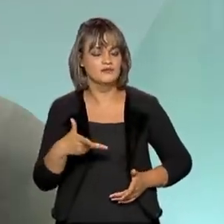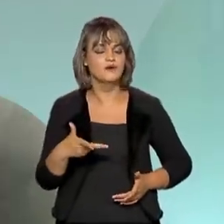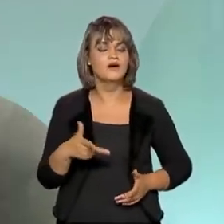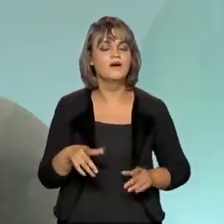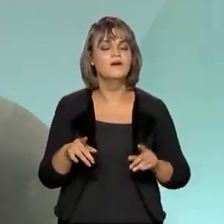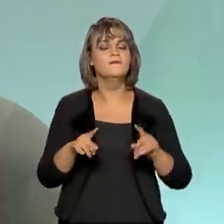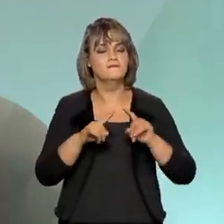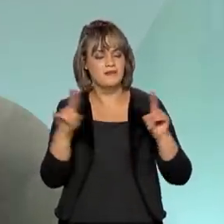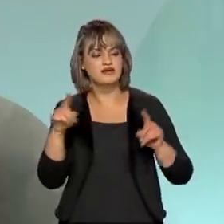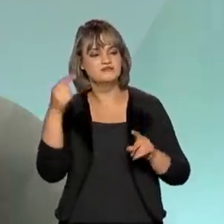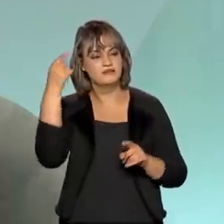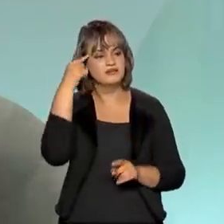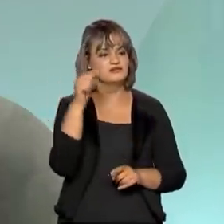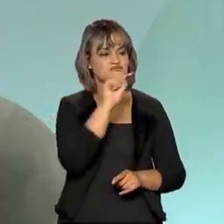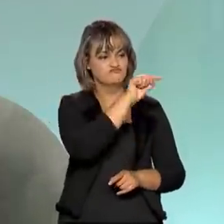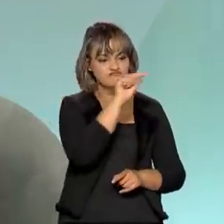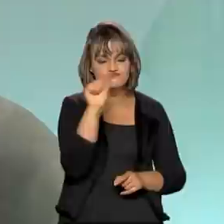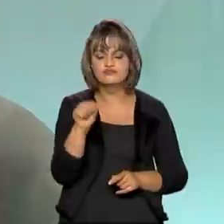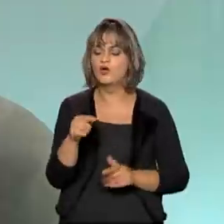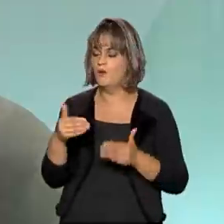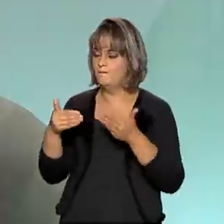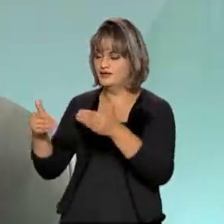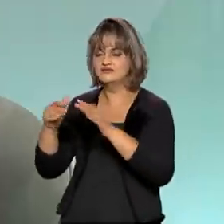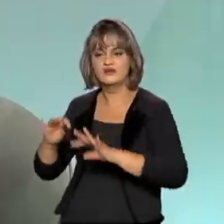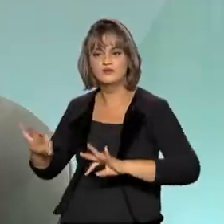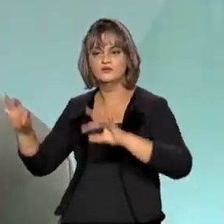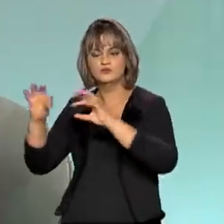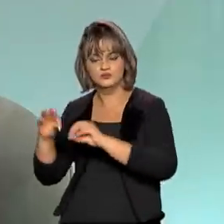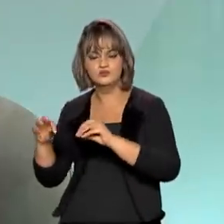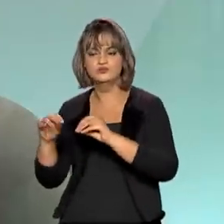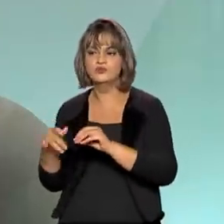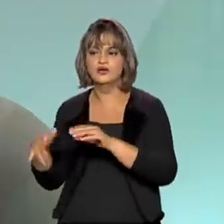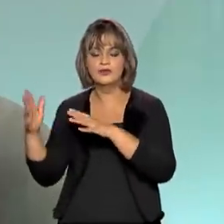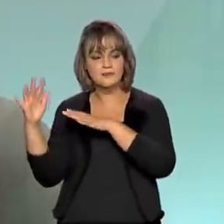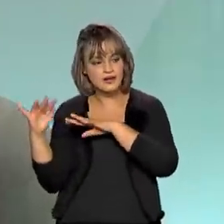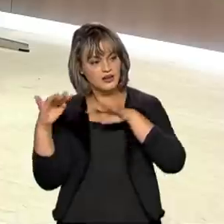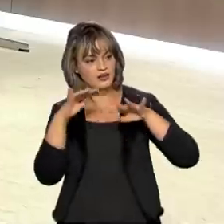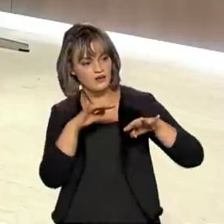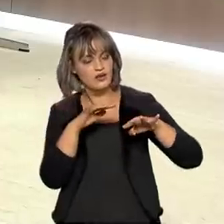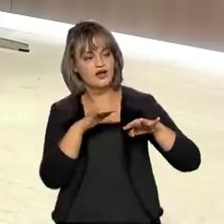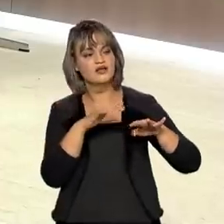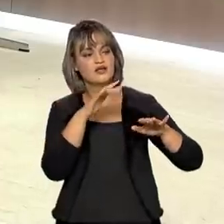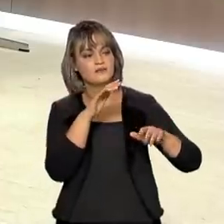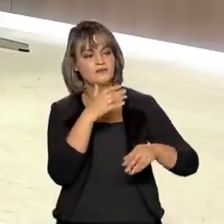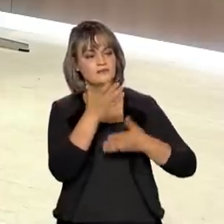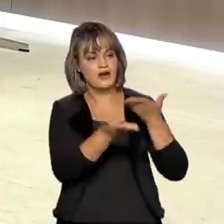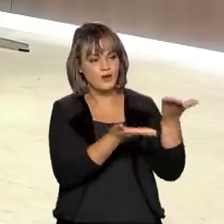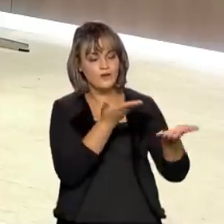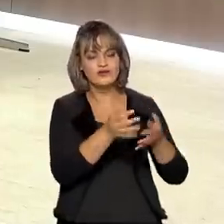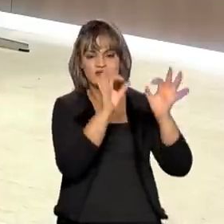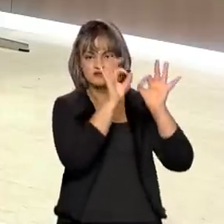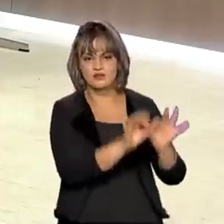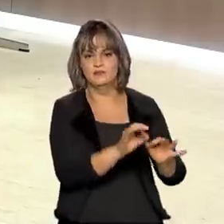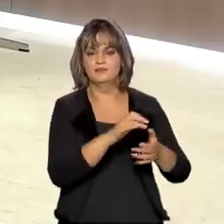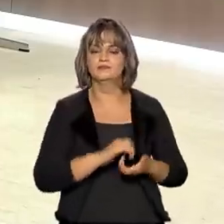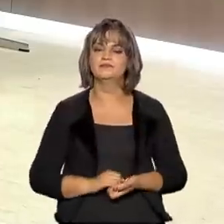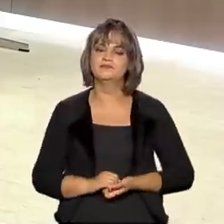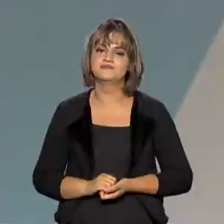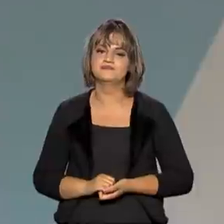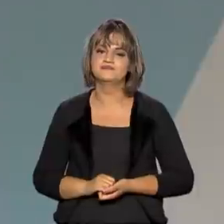céleres, envolvendo todos os ministérios e direcionando os agentes para fazer aquilo que é o melhor para o país naquele momento.